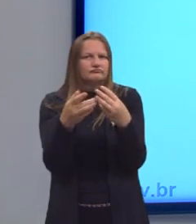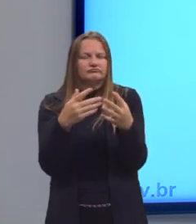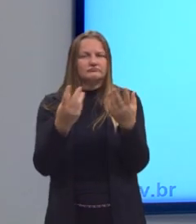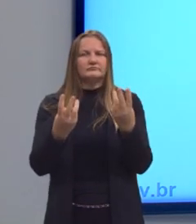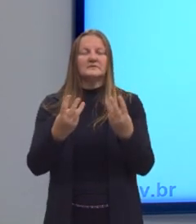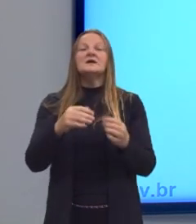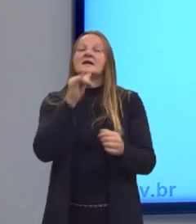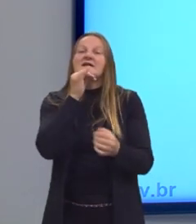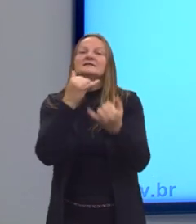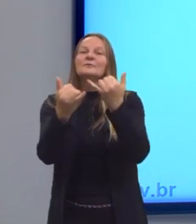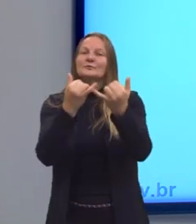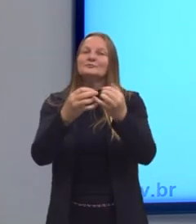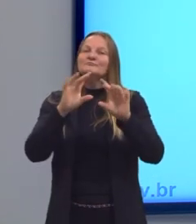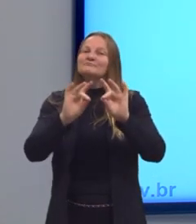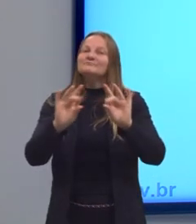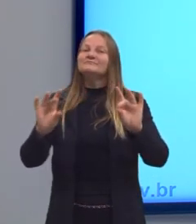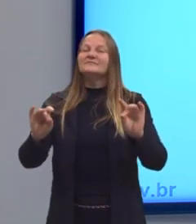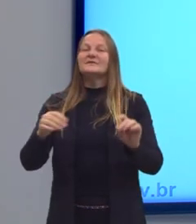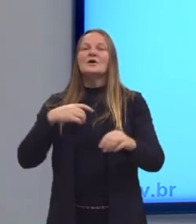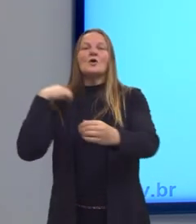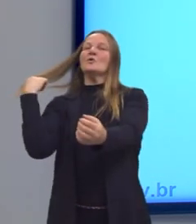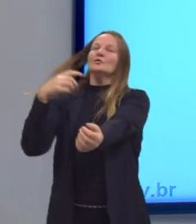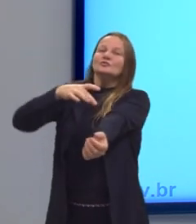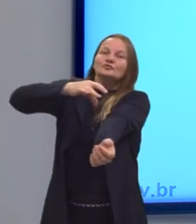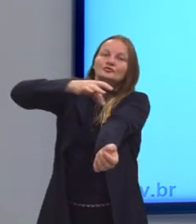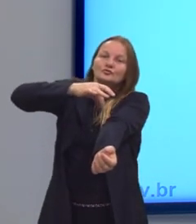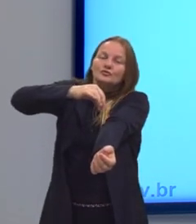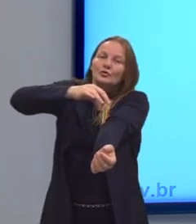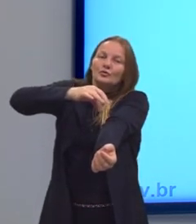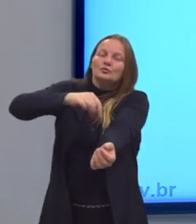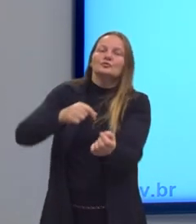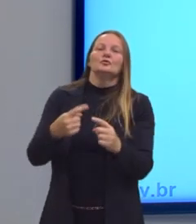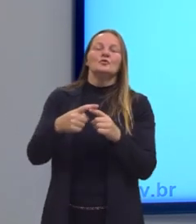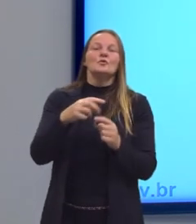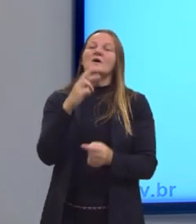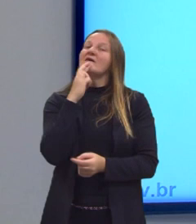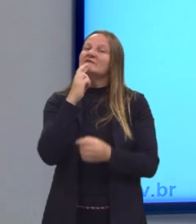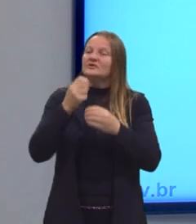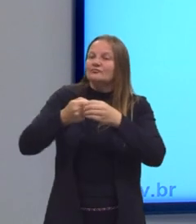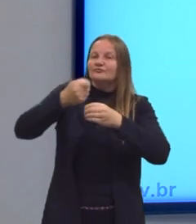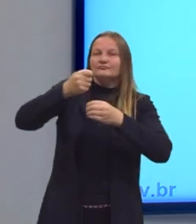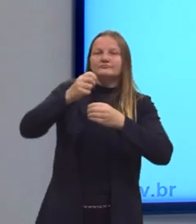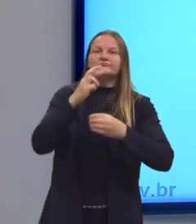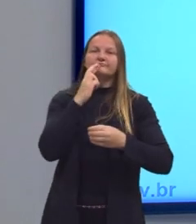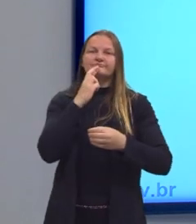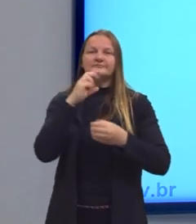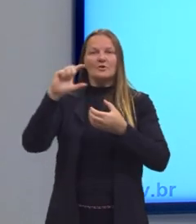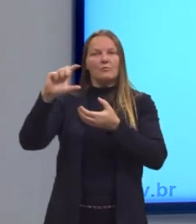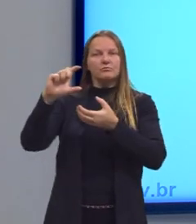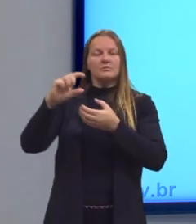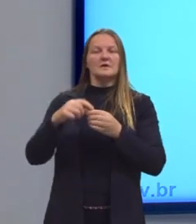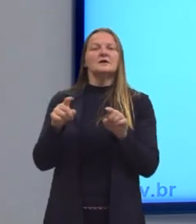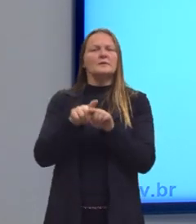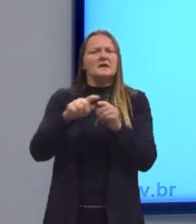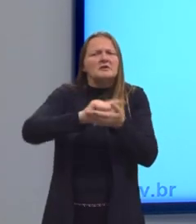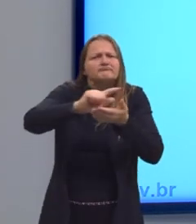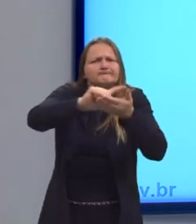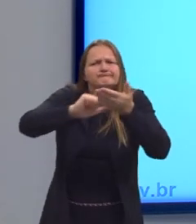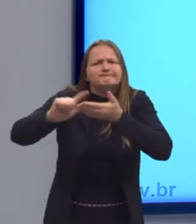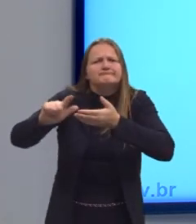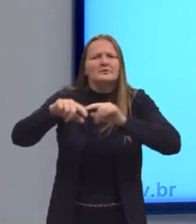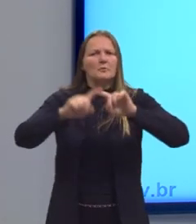exemplo de uma solução líquida, o soro fisiológico ou o refrigerante, os produtos de limpeza.